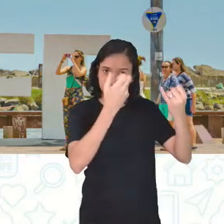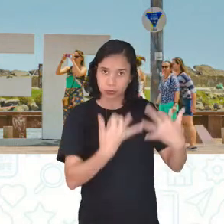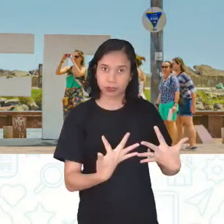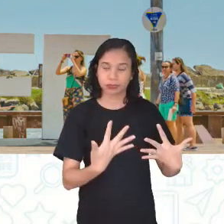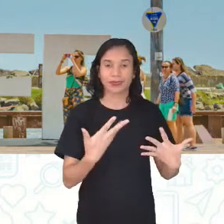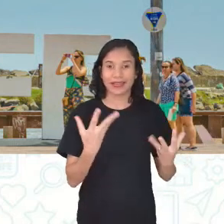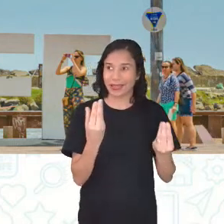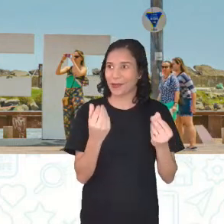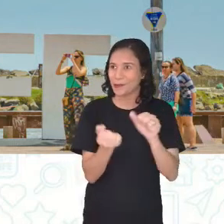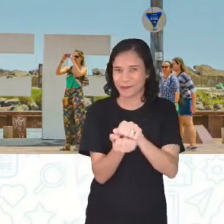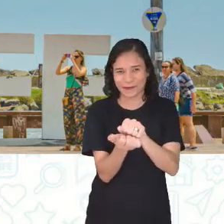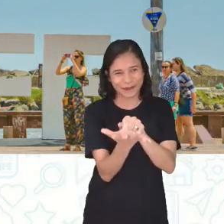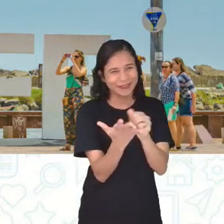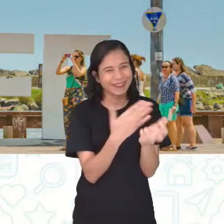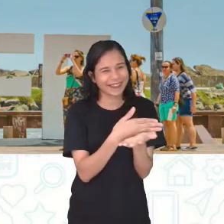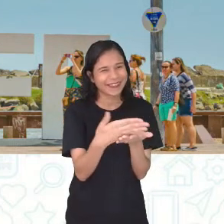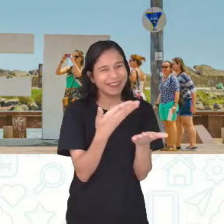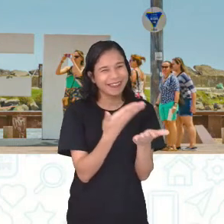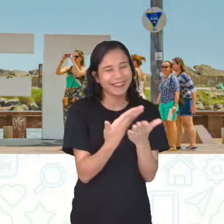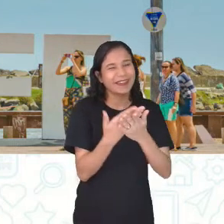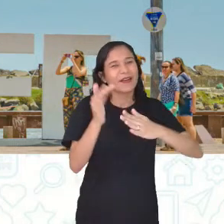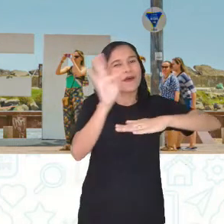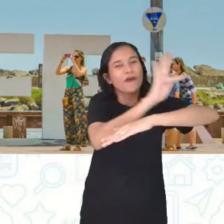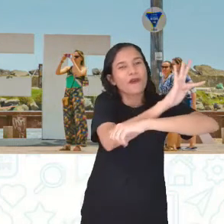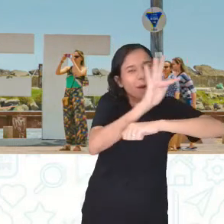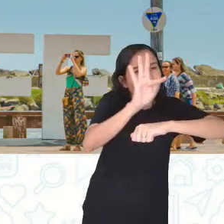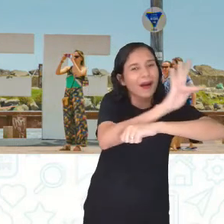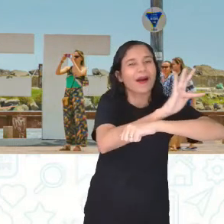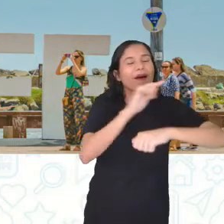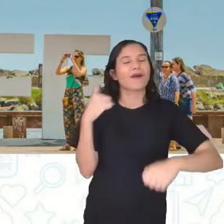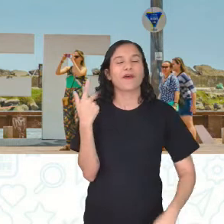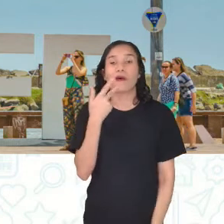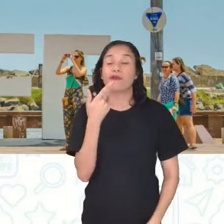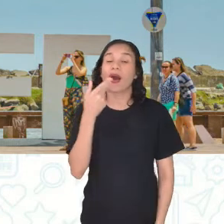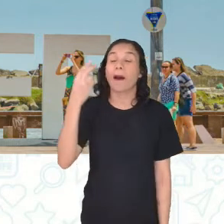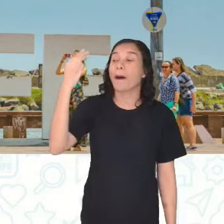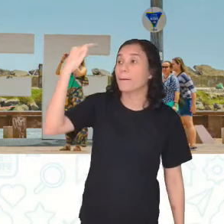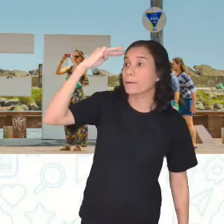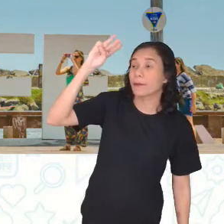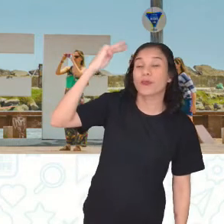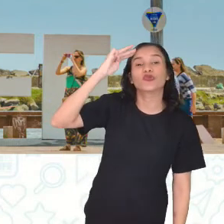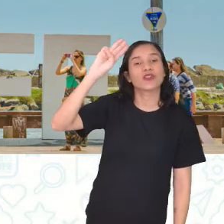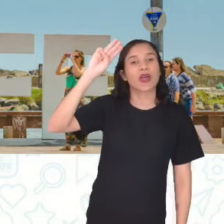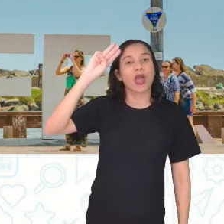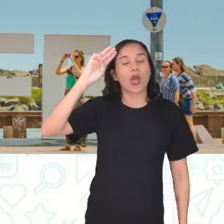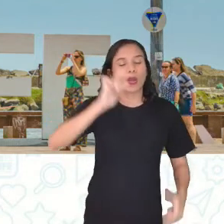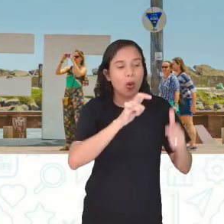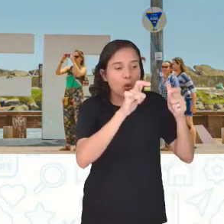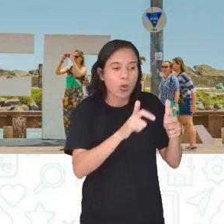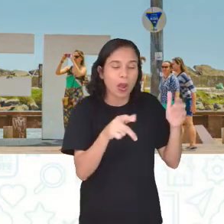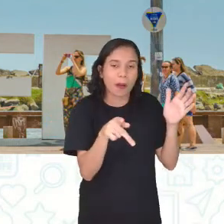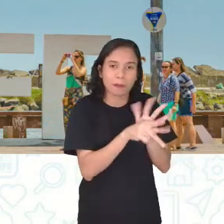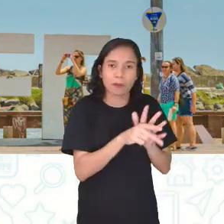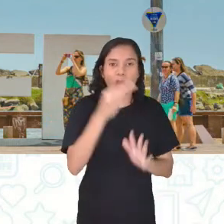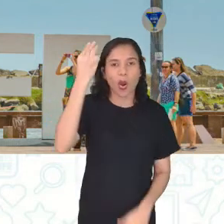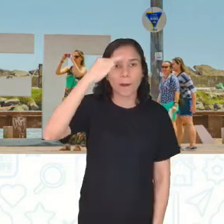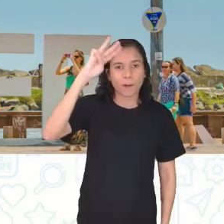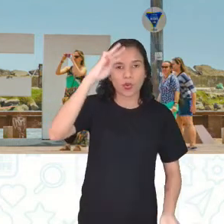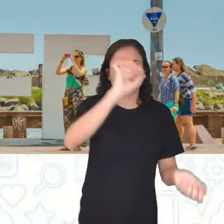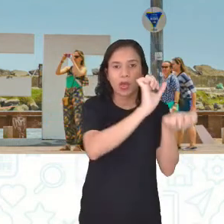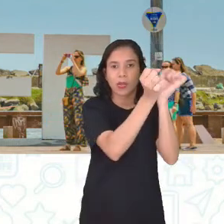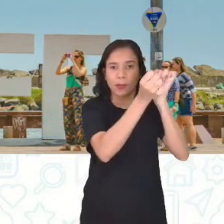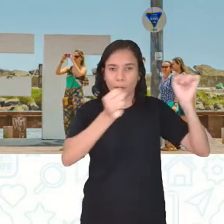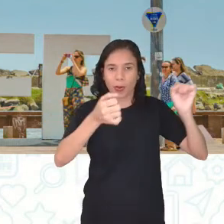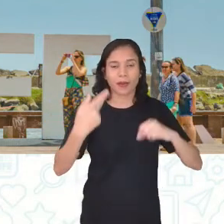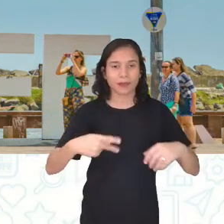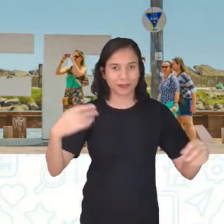vários spoilers no começo da aula, né? Foi formais, quando a gente vê museus, né? A gente tem o Museu da Abolição aqui na nossa